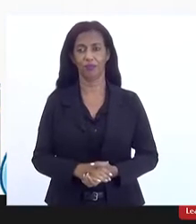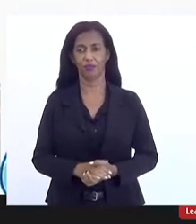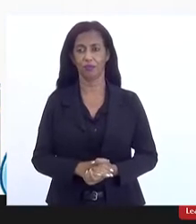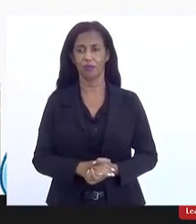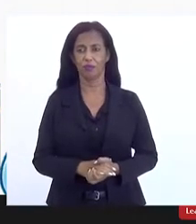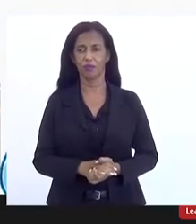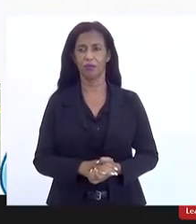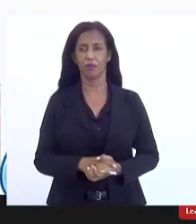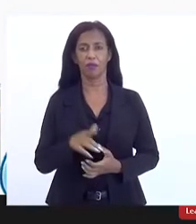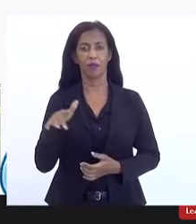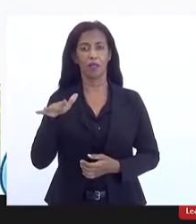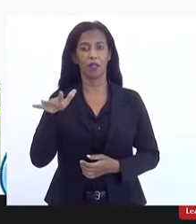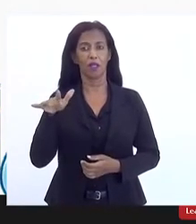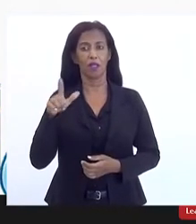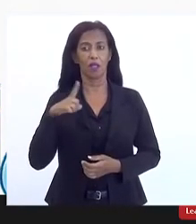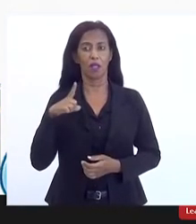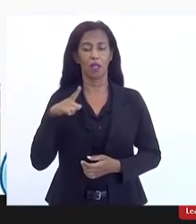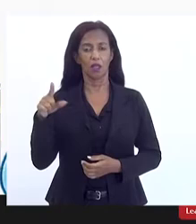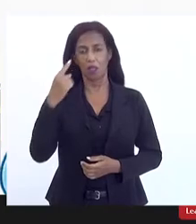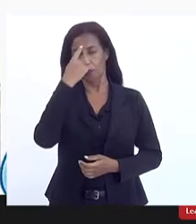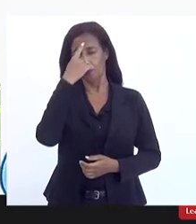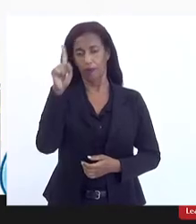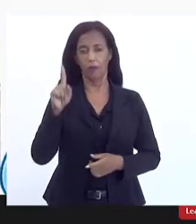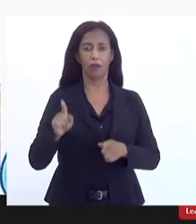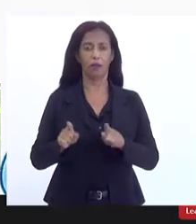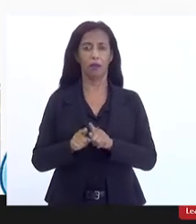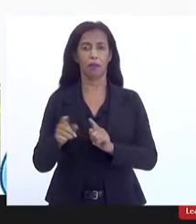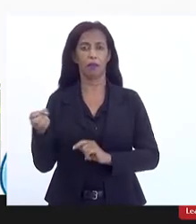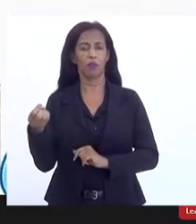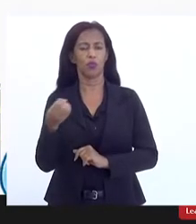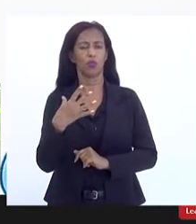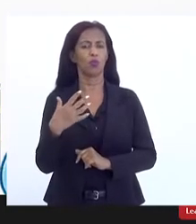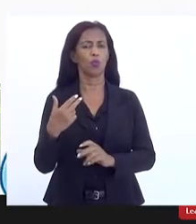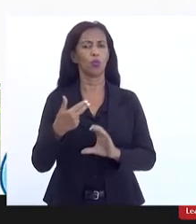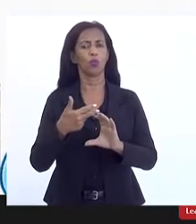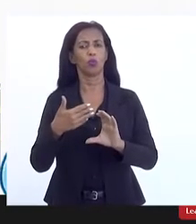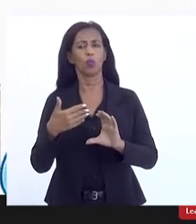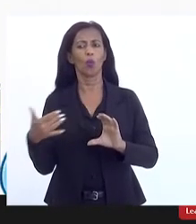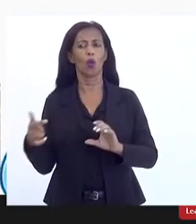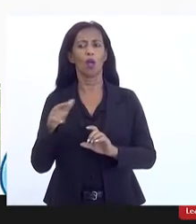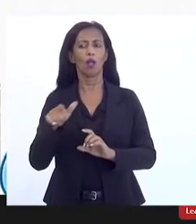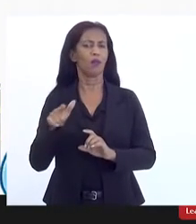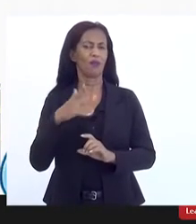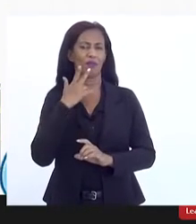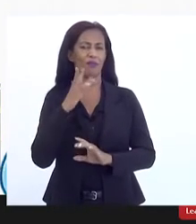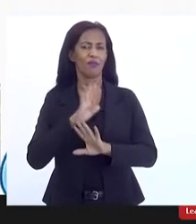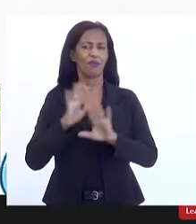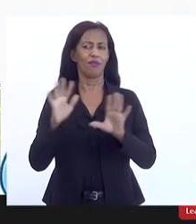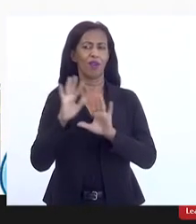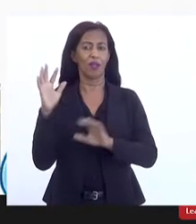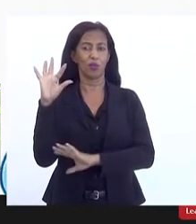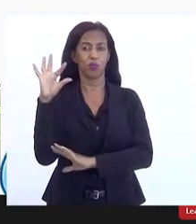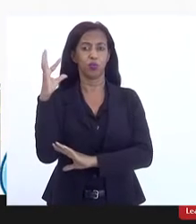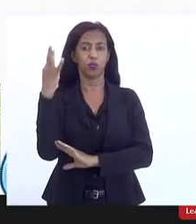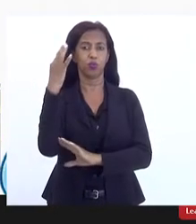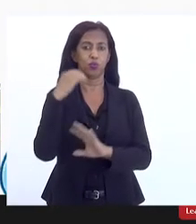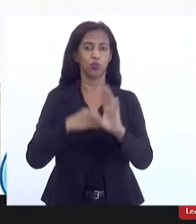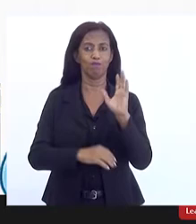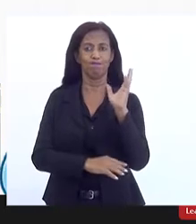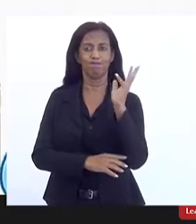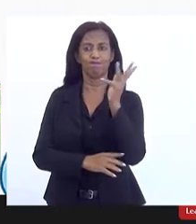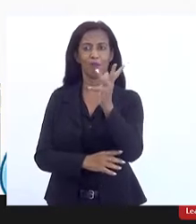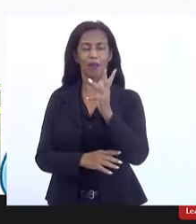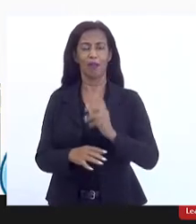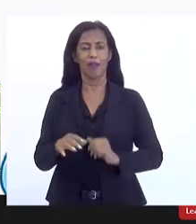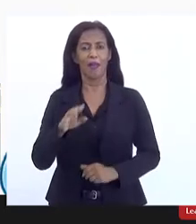e aqui nós temos uma ideia também de um outro aspecto que muitas vezes não é muito comentado é a cobertura florestal da Bacia do Médio